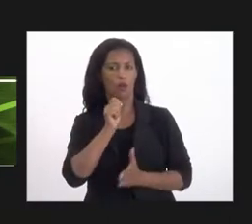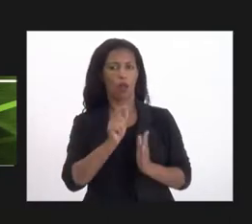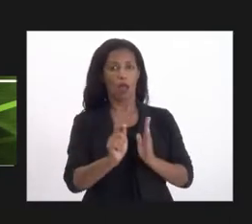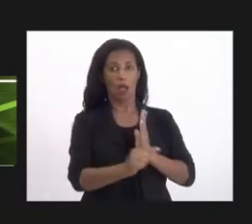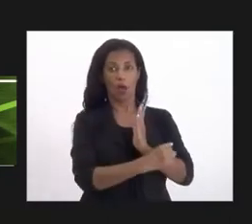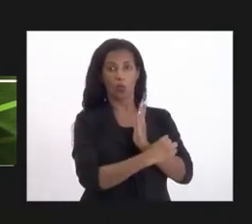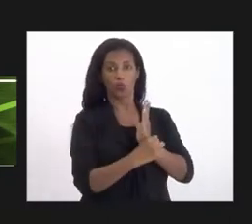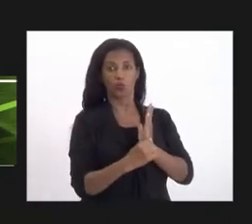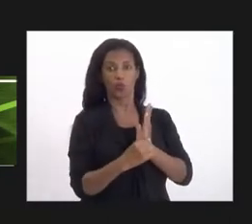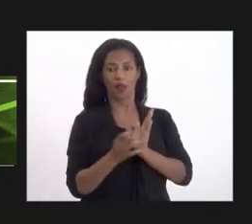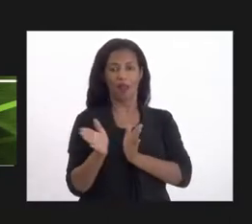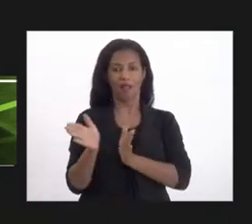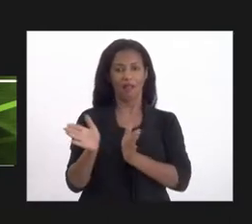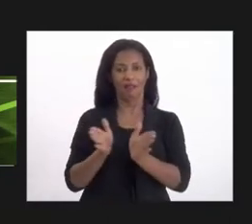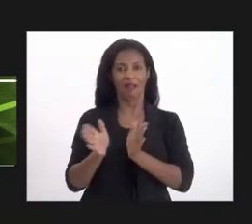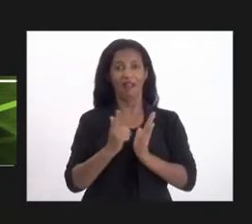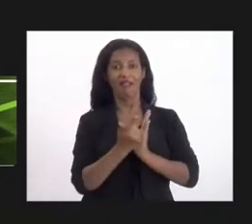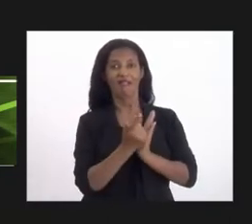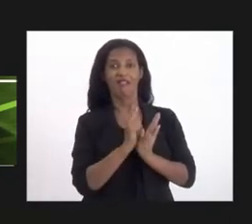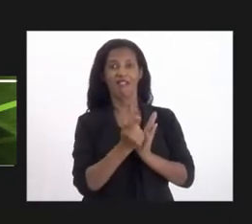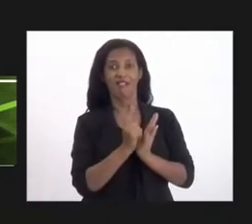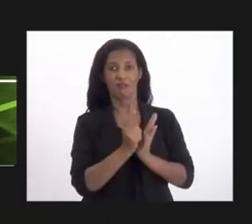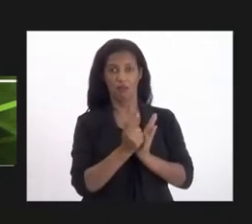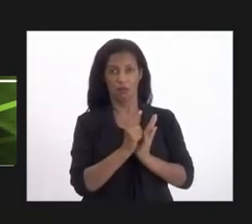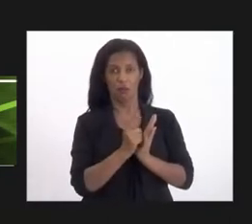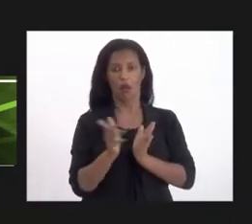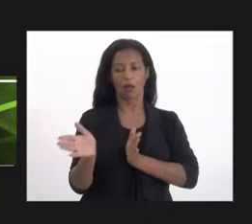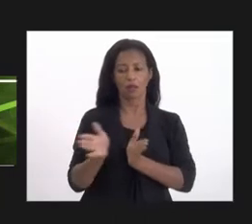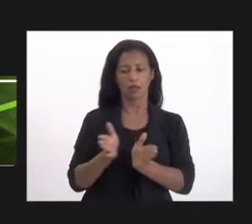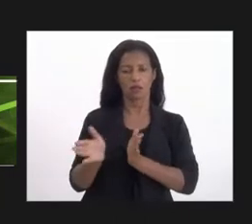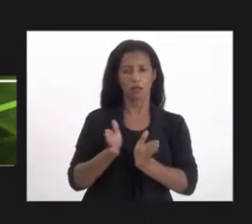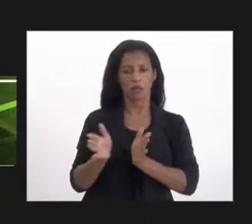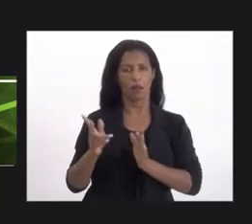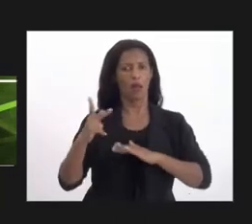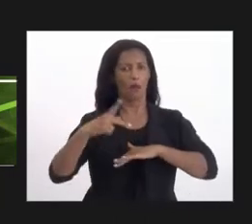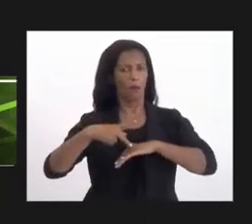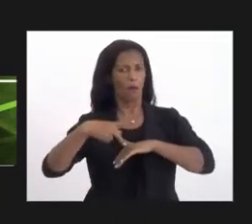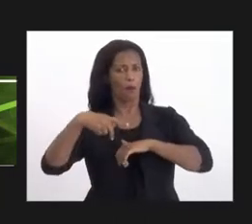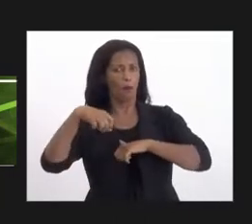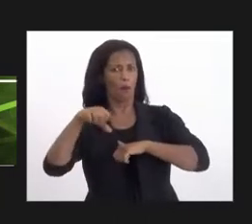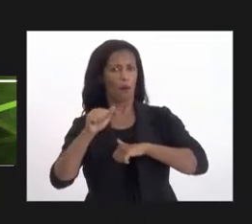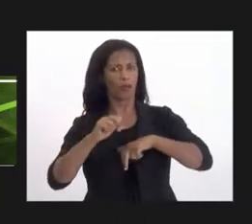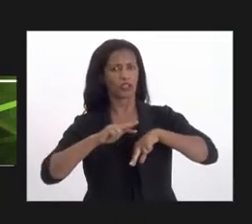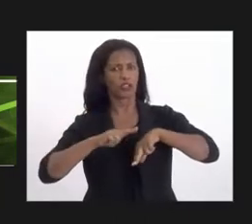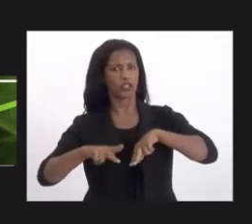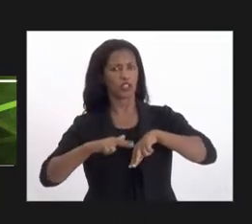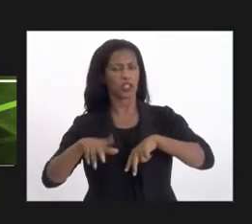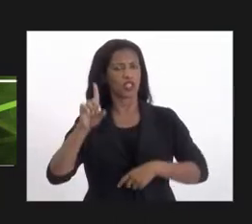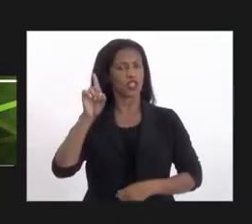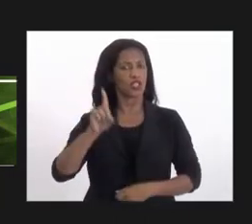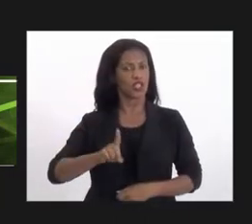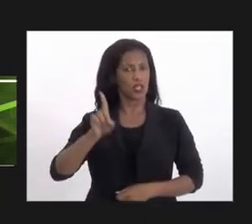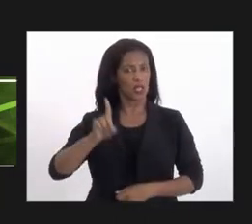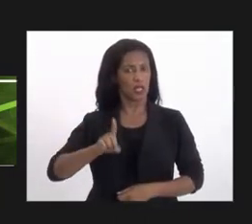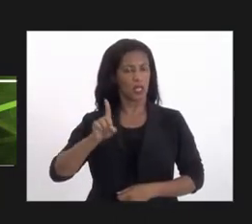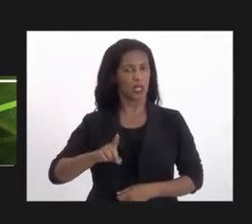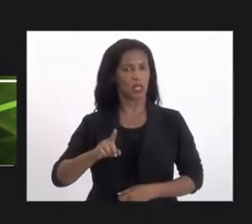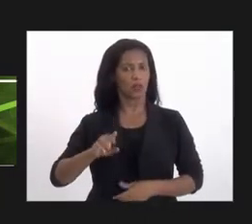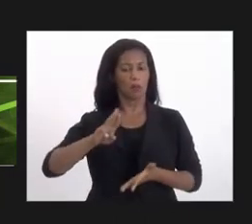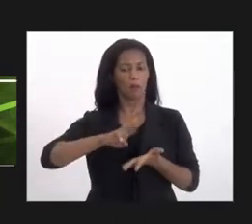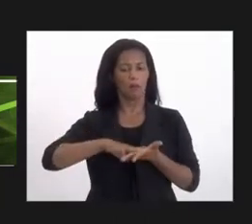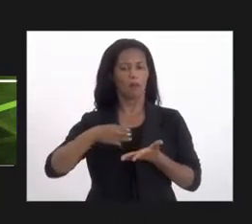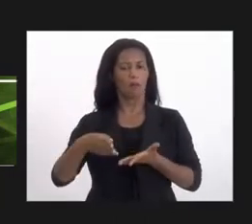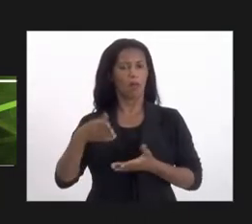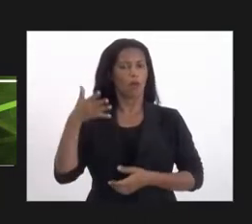livro Acessibilidade Atitudinal, pós-graduada em Gênero e Direito pela Imerge, membra do